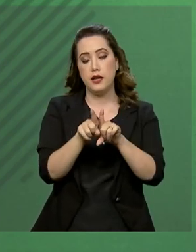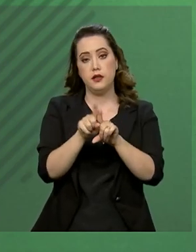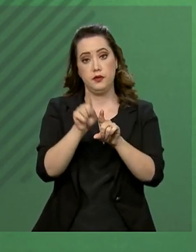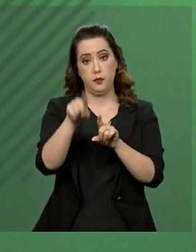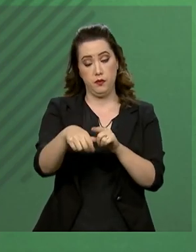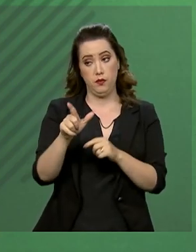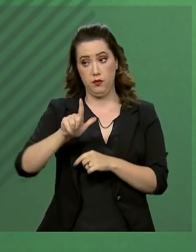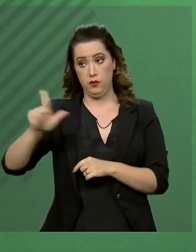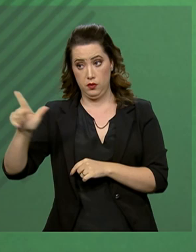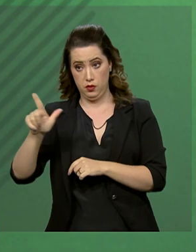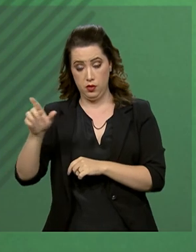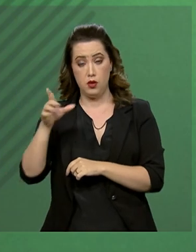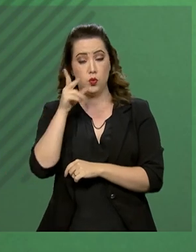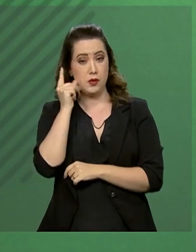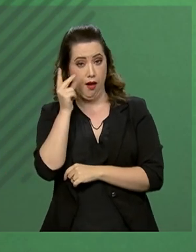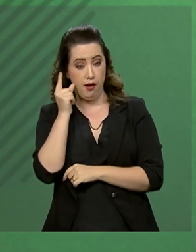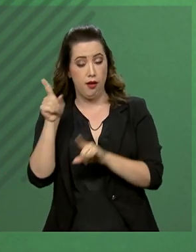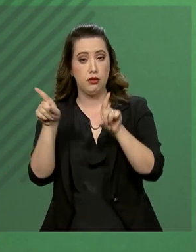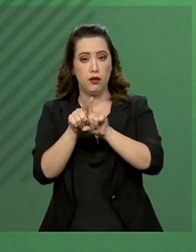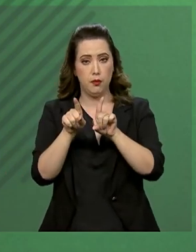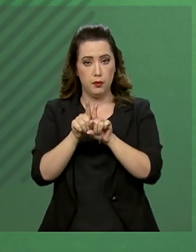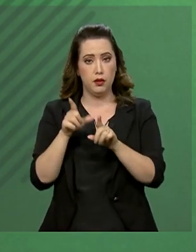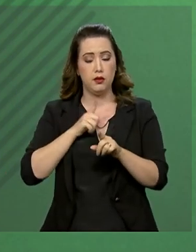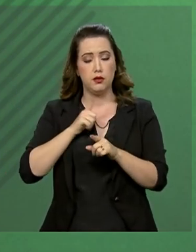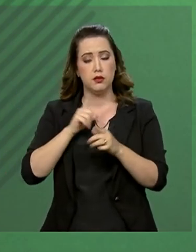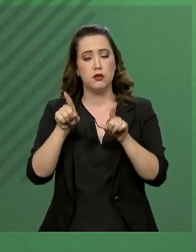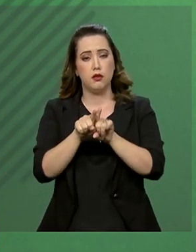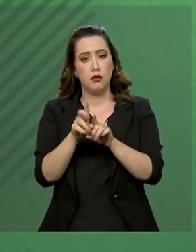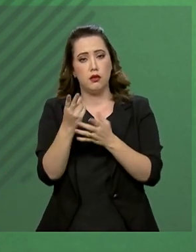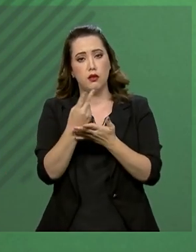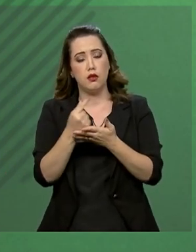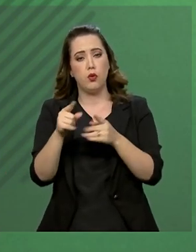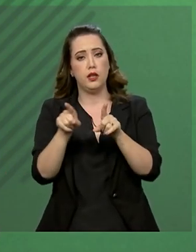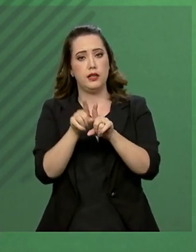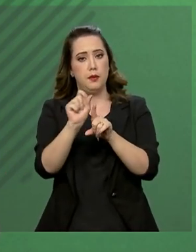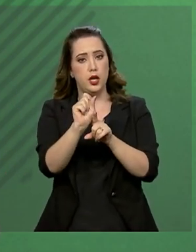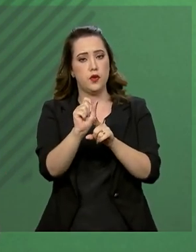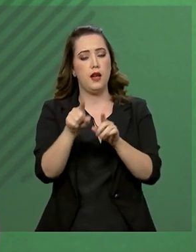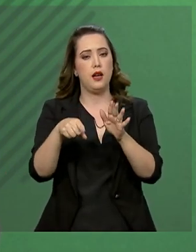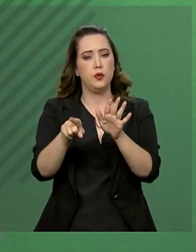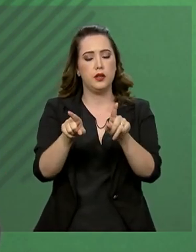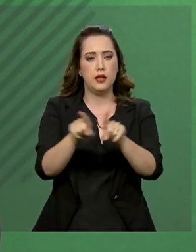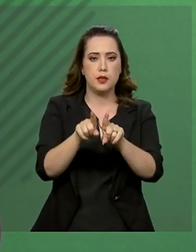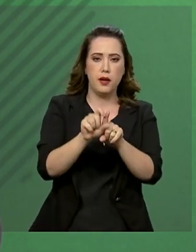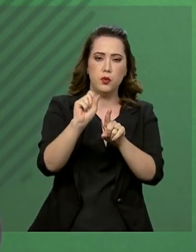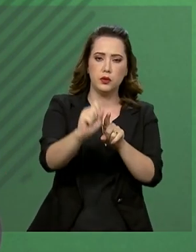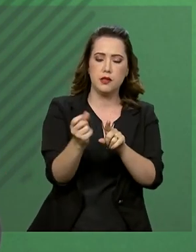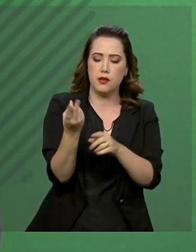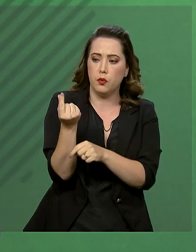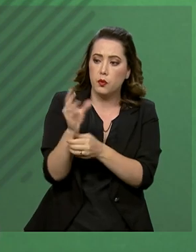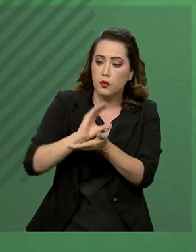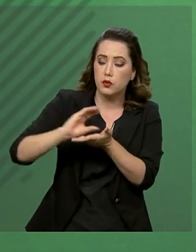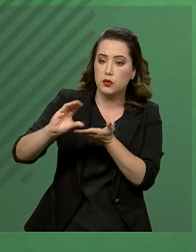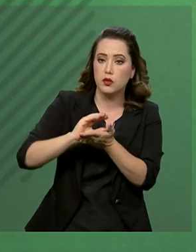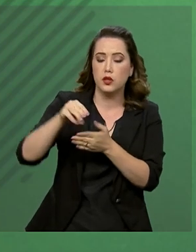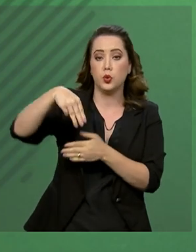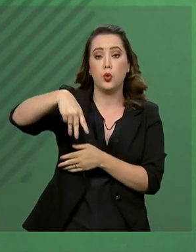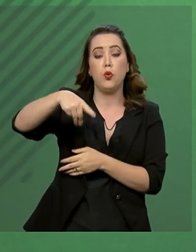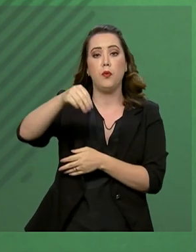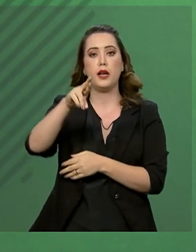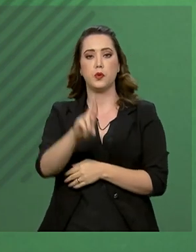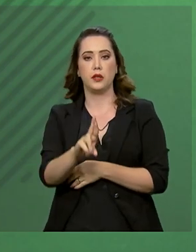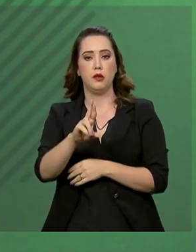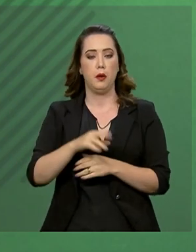Águas do Ceará, também contarão com o aporte financeiro do Ministério do Desenvolvimento Regional.